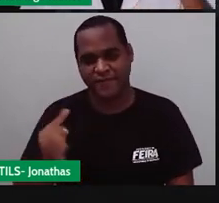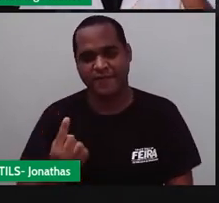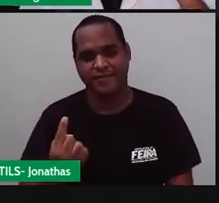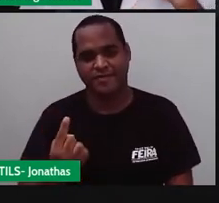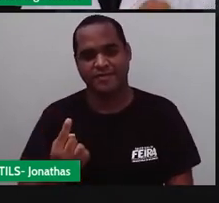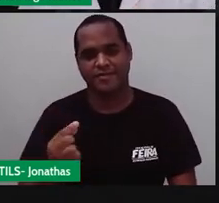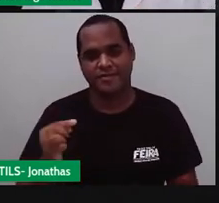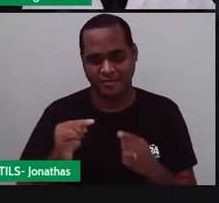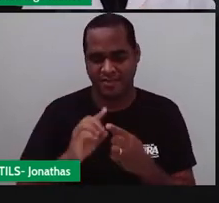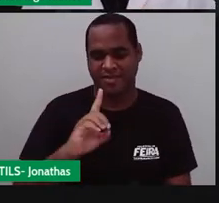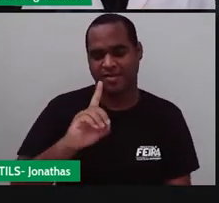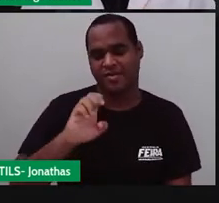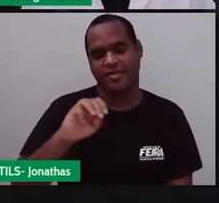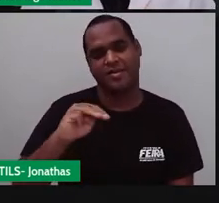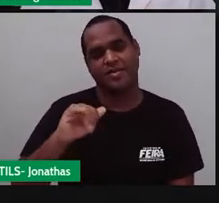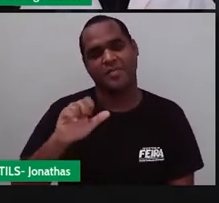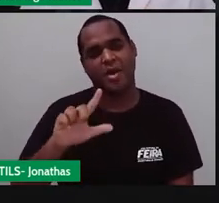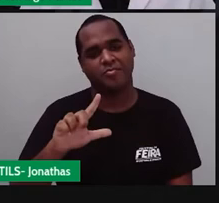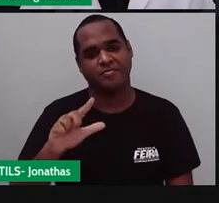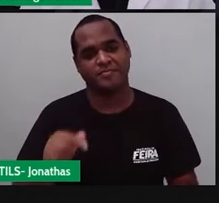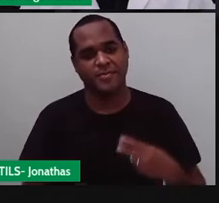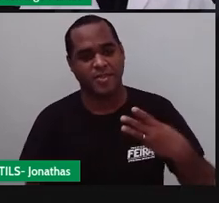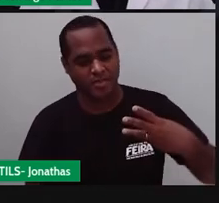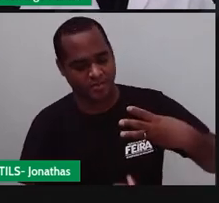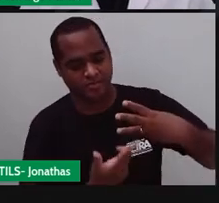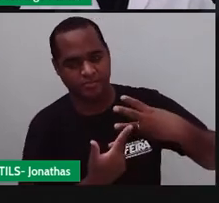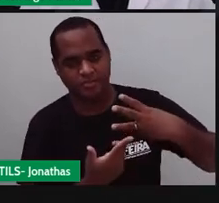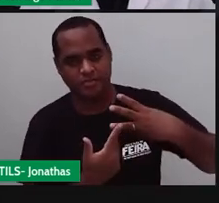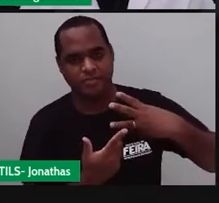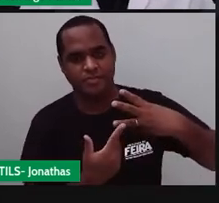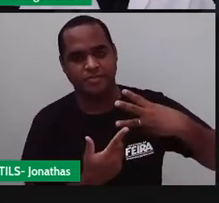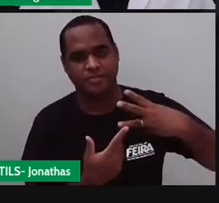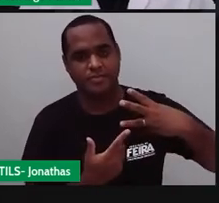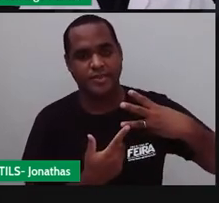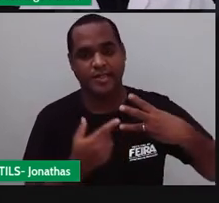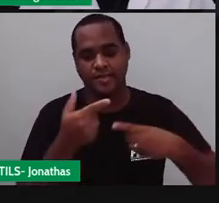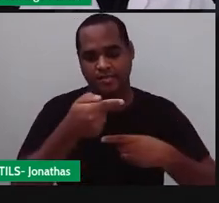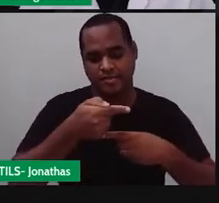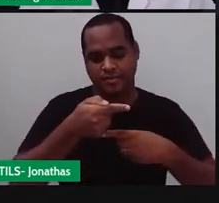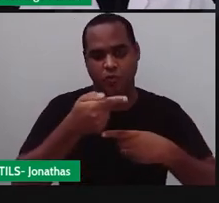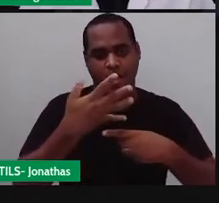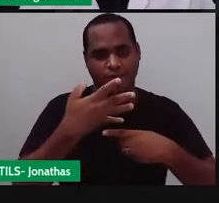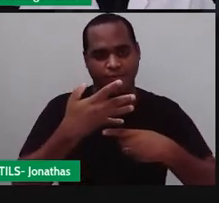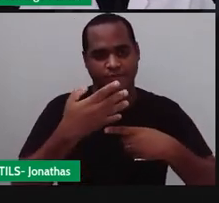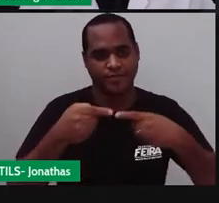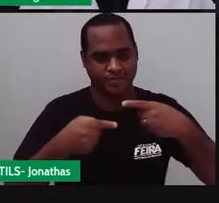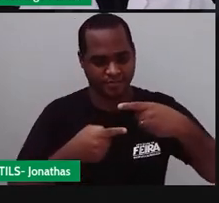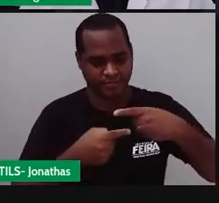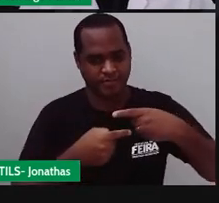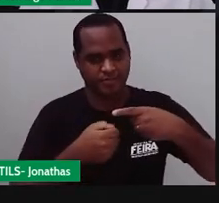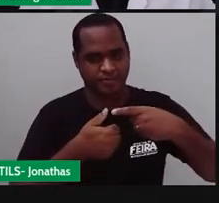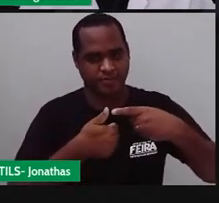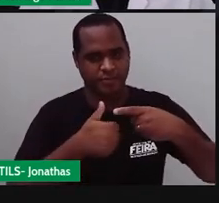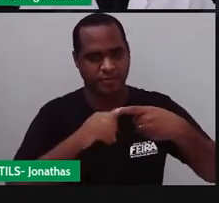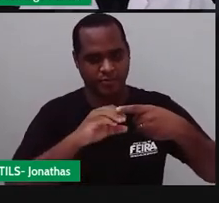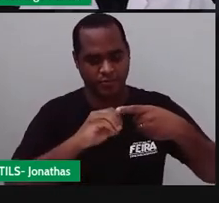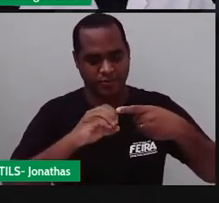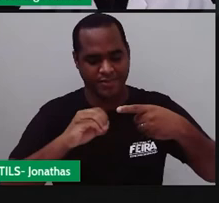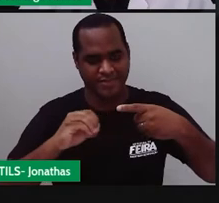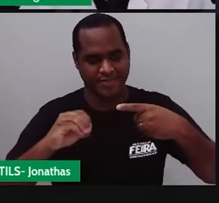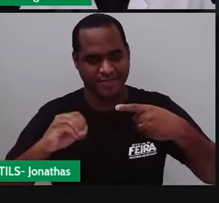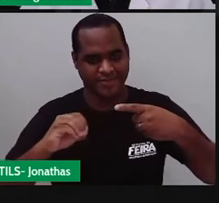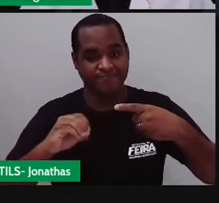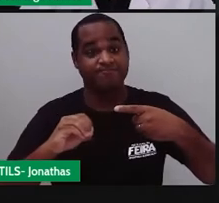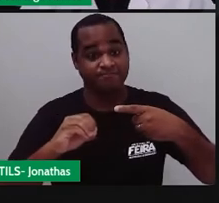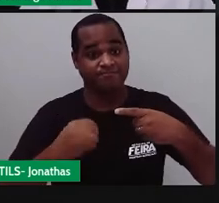A última aqui das frações olha só 74 milésimos.